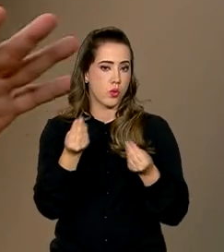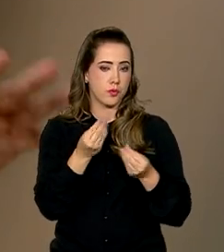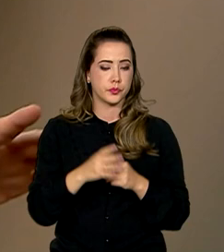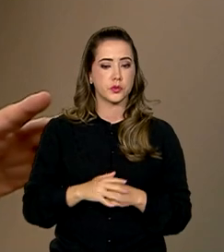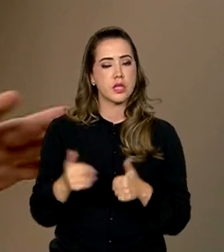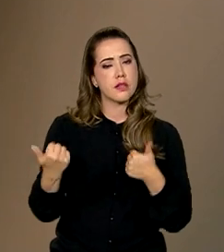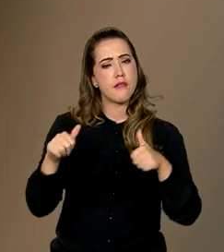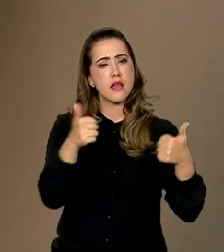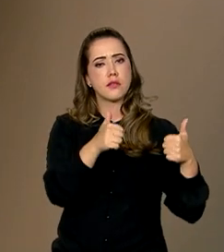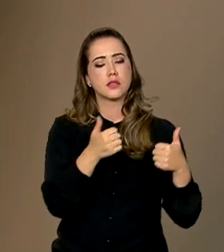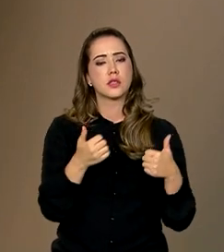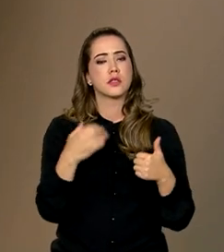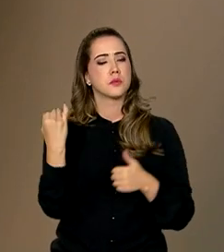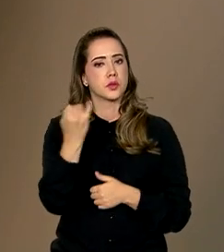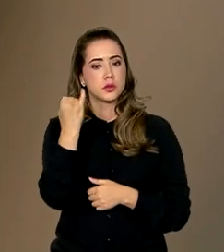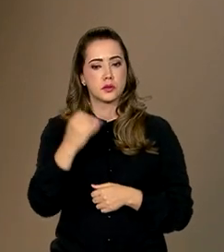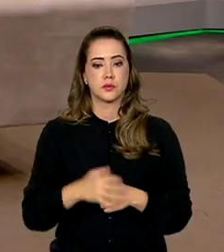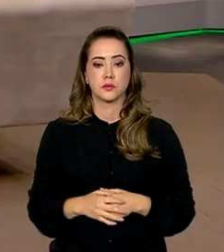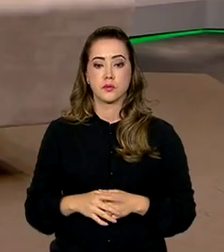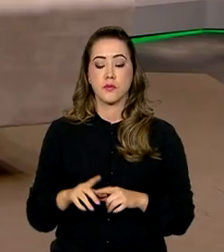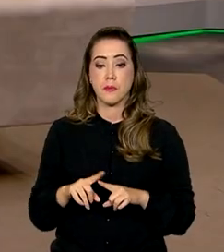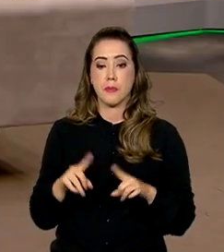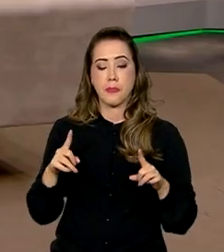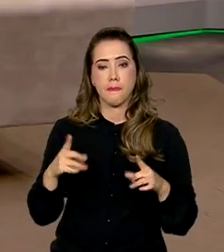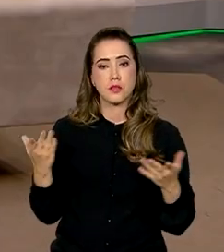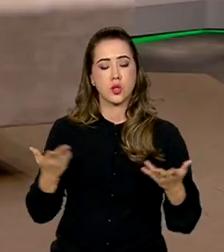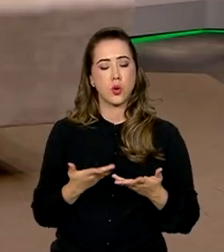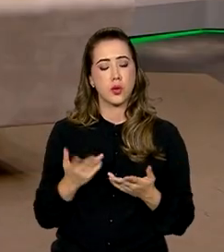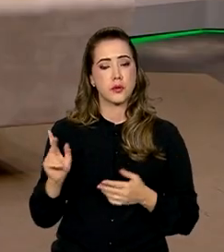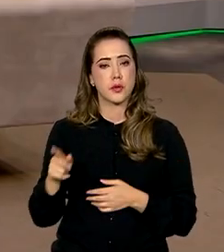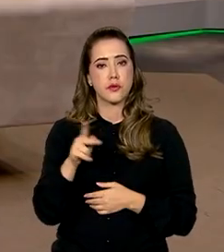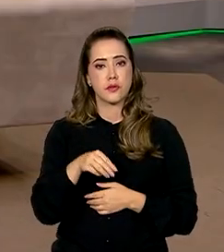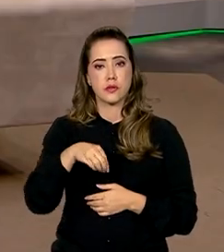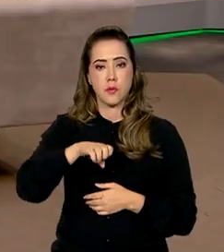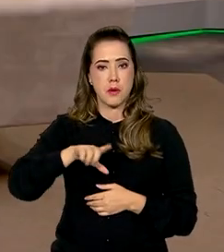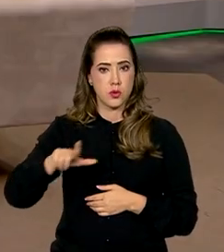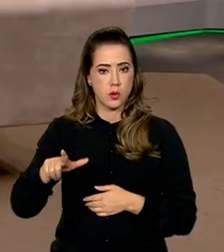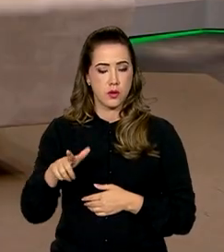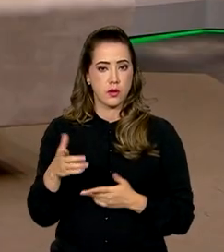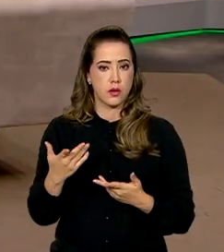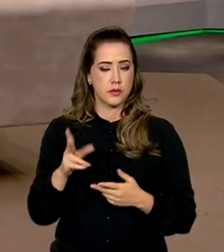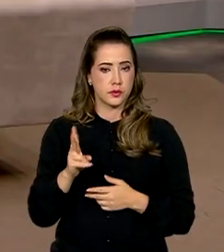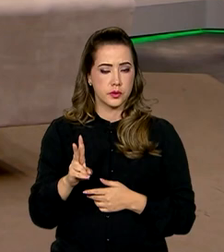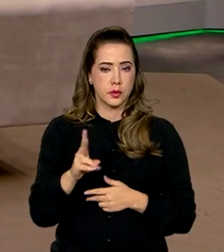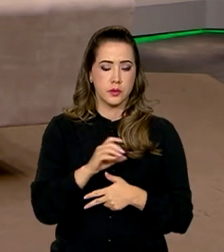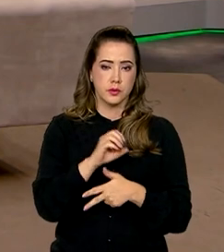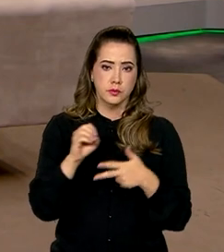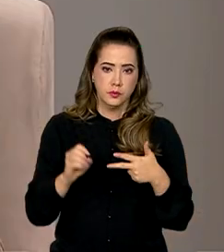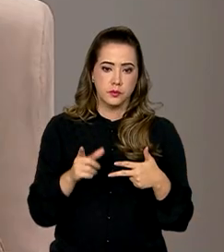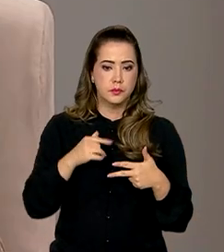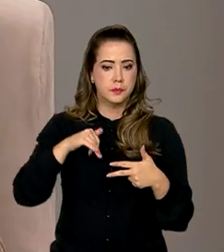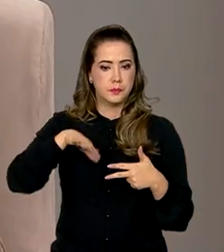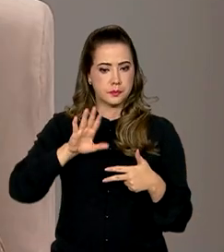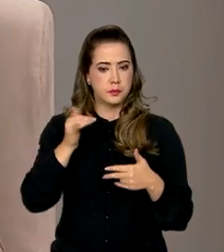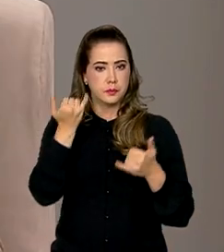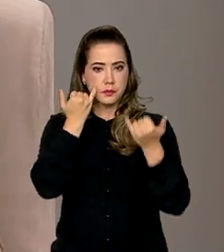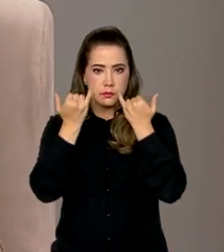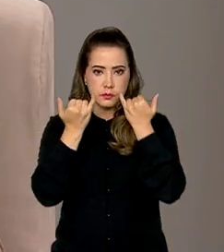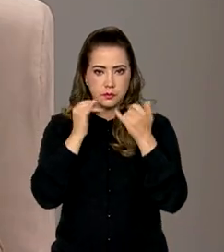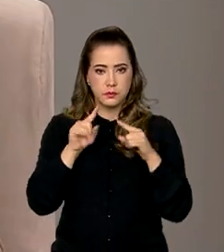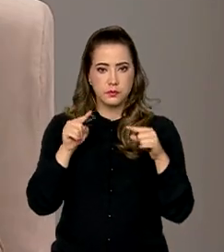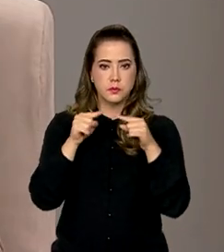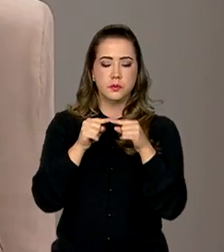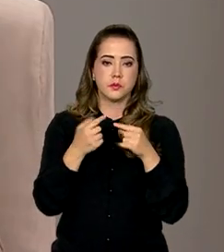comparabilidade é fundamental. Sem dúvida. Agora, professor Manuel, a cada edição do Enem são mais dados gerados a partir do